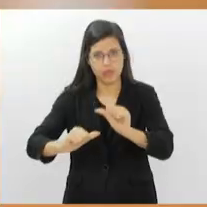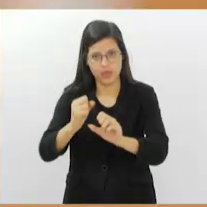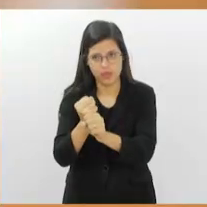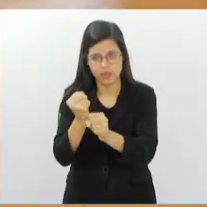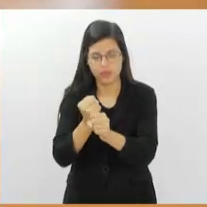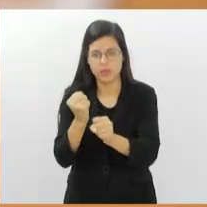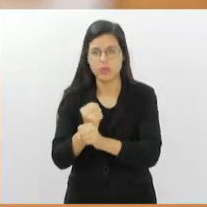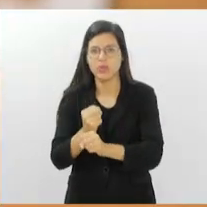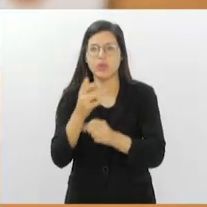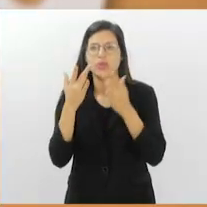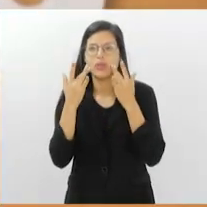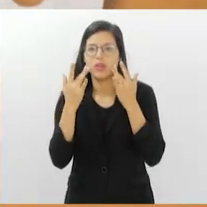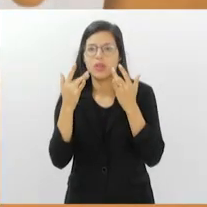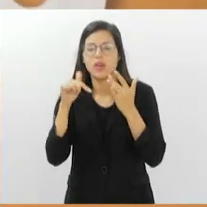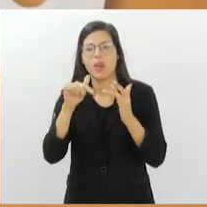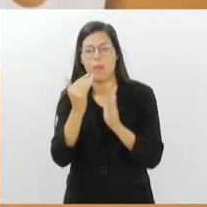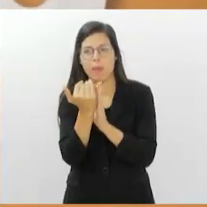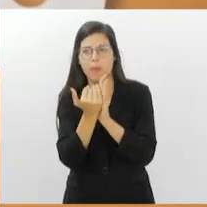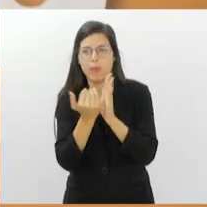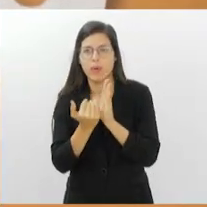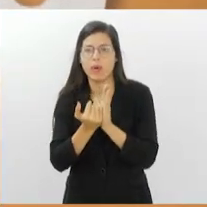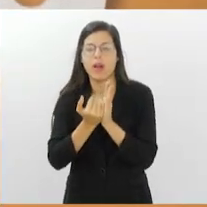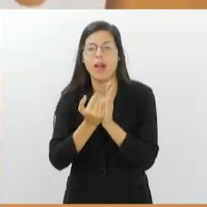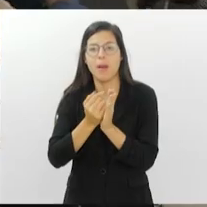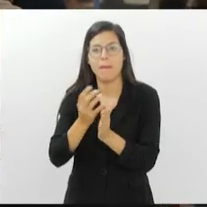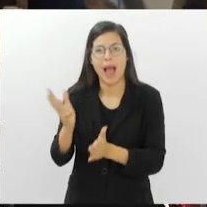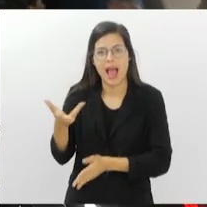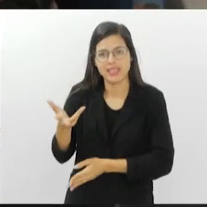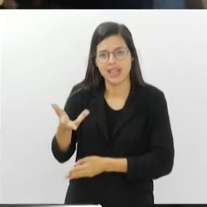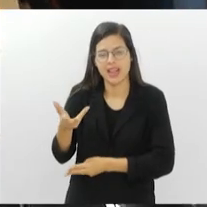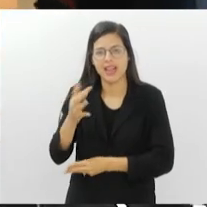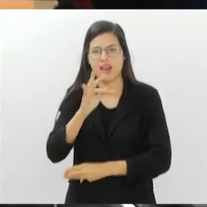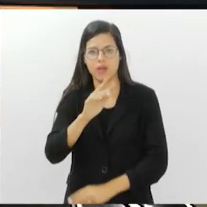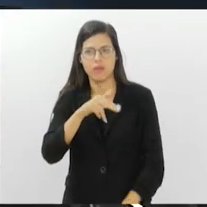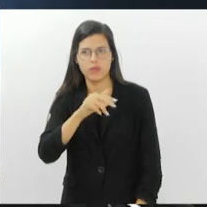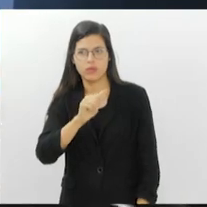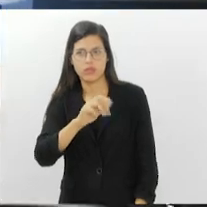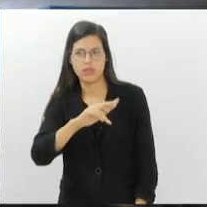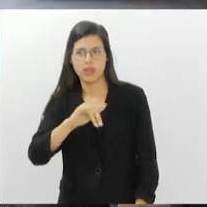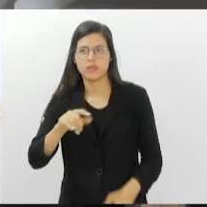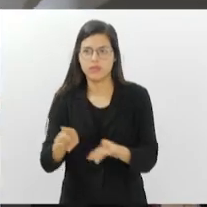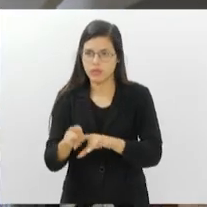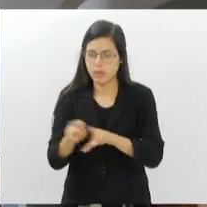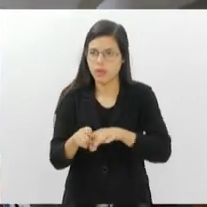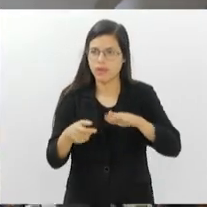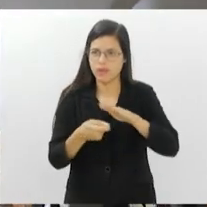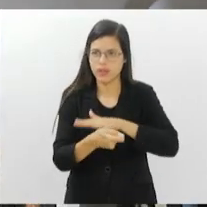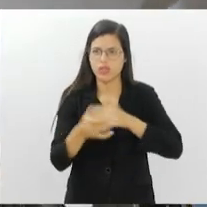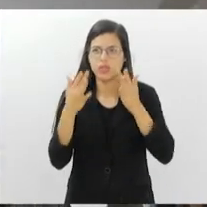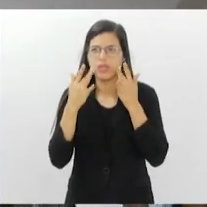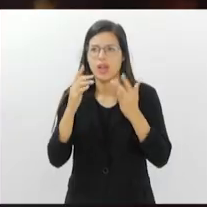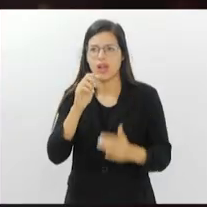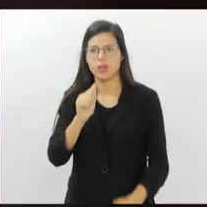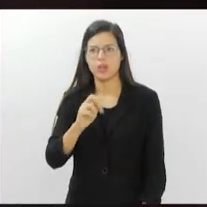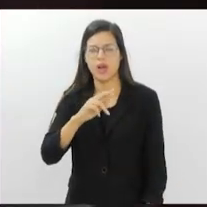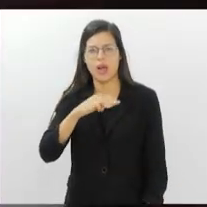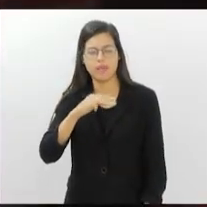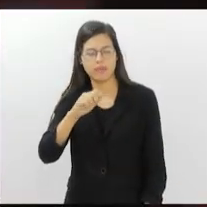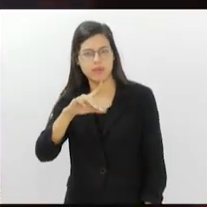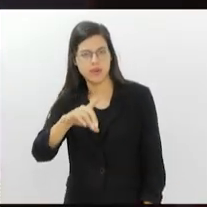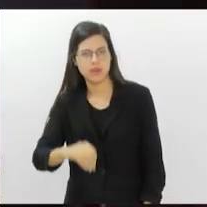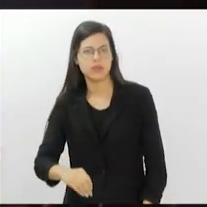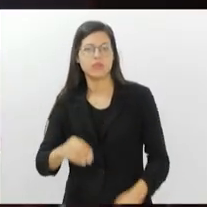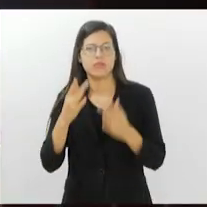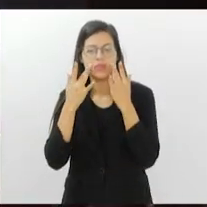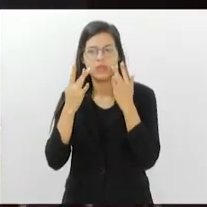parte do programa Acelera FUNARJCAST, que também investiu em obras no Teatro Armando Gonzaga, em Marechal Hermes, na Zona Norte, e no Teatro